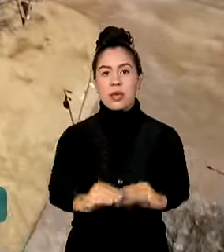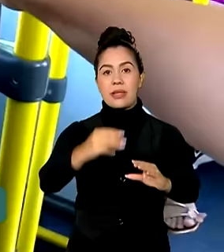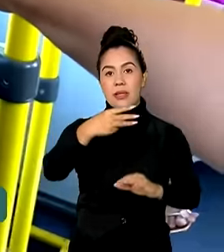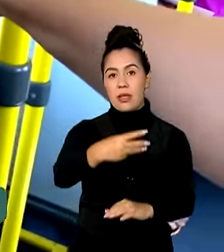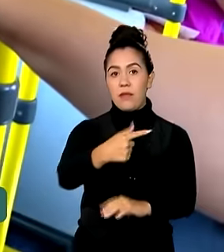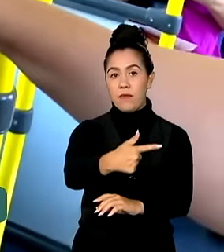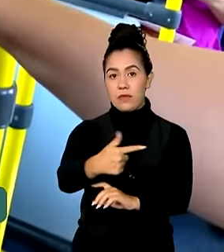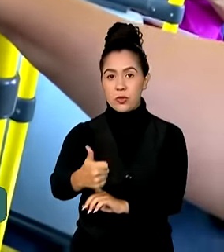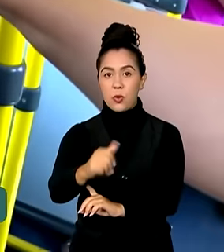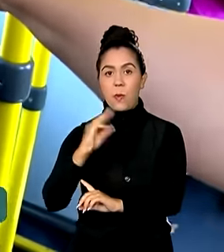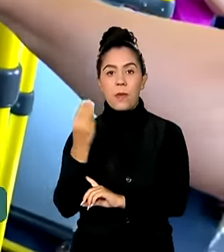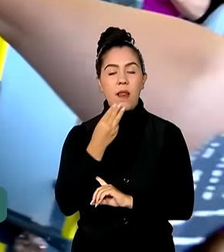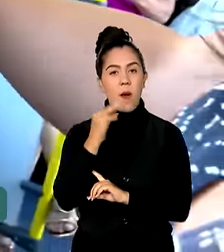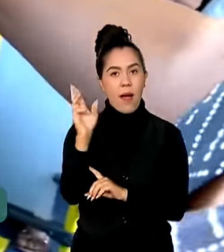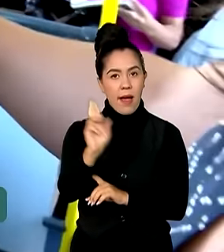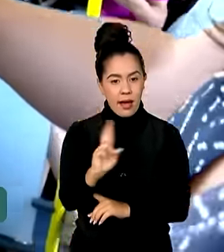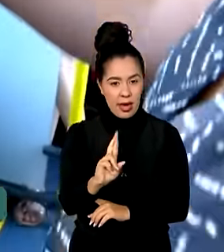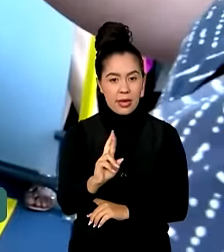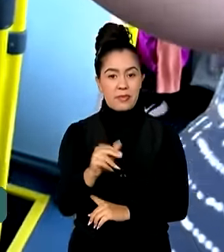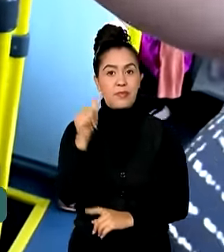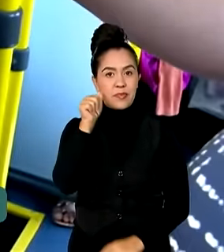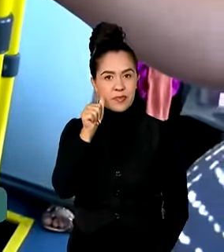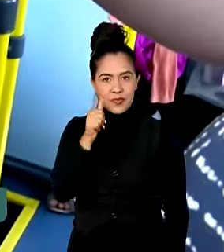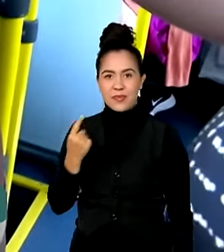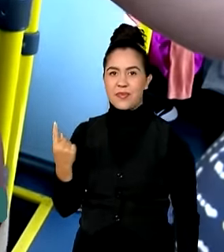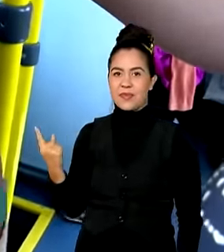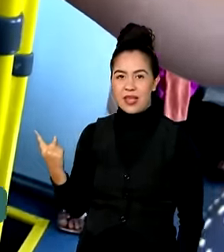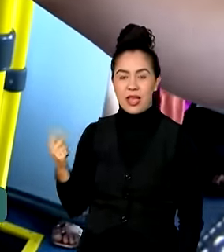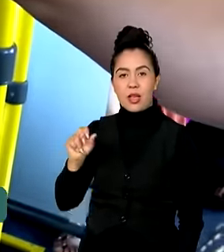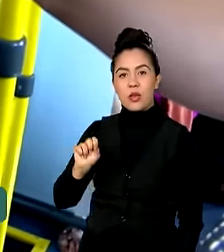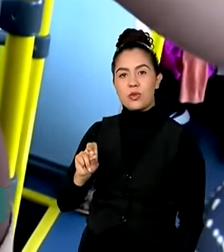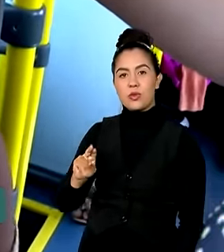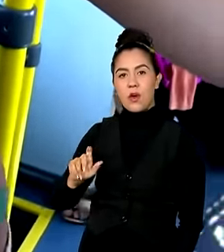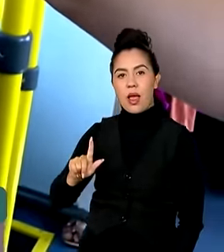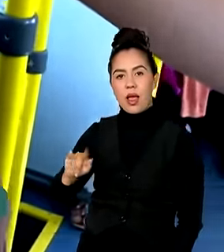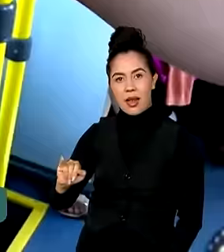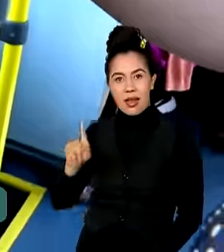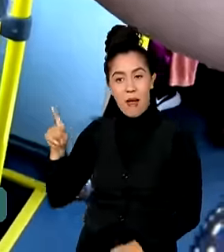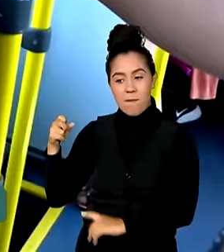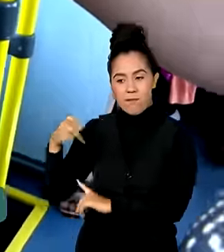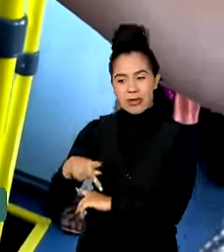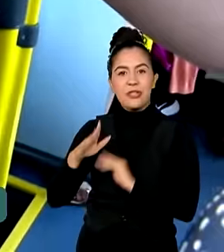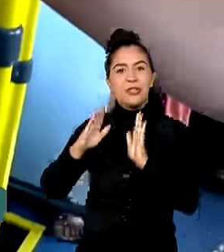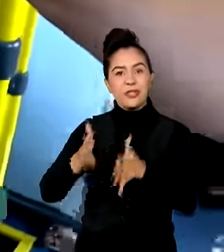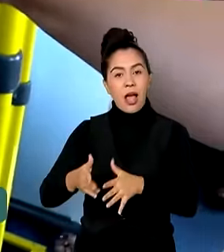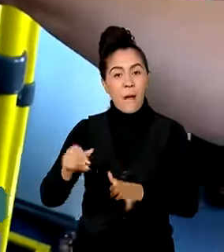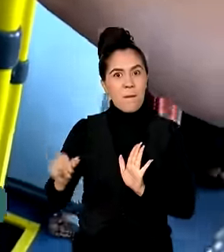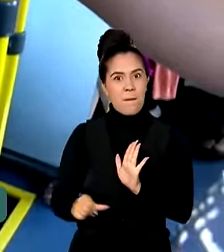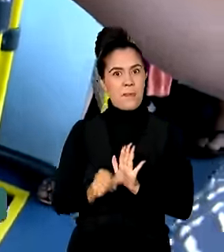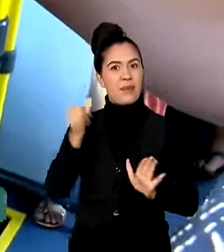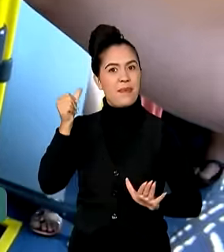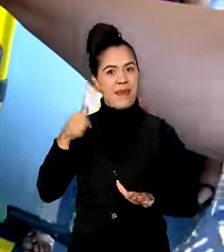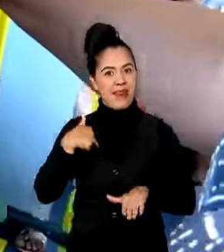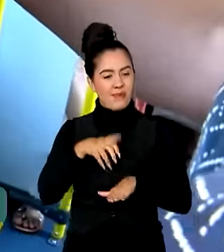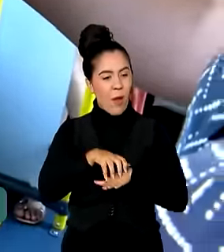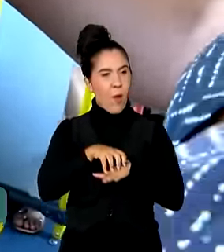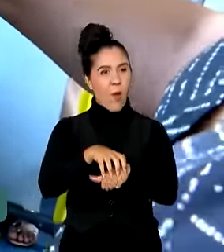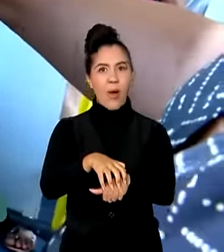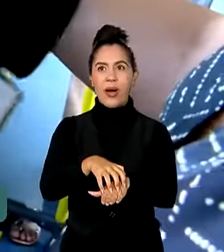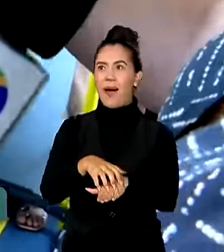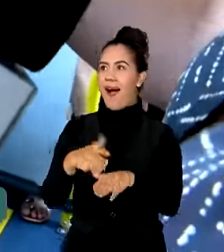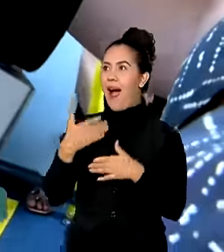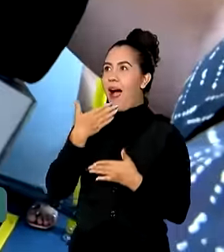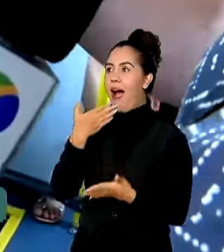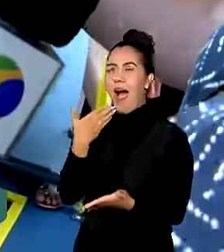reais. Dona Sueli, que é aposentada e andou no BRT pela primeira vez, se surpreendeu com a diferença em